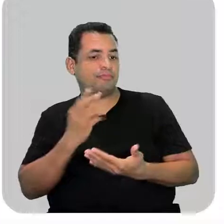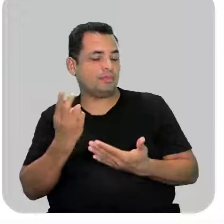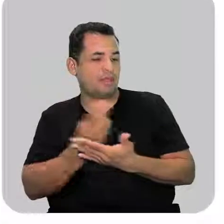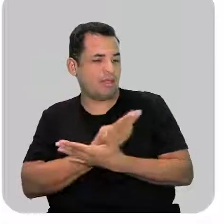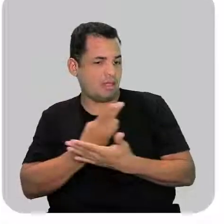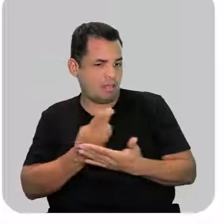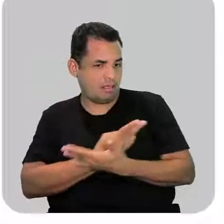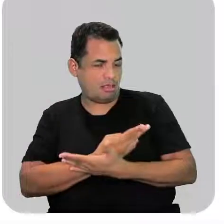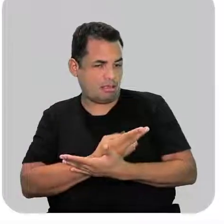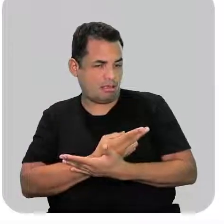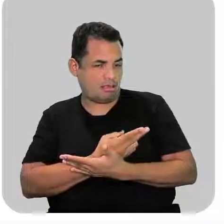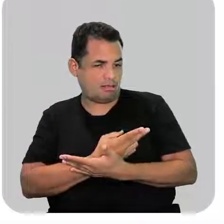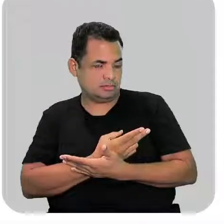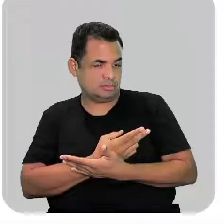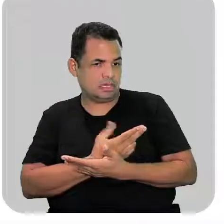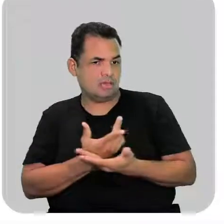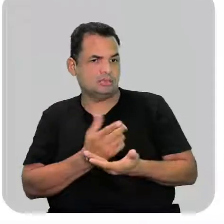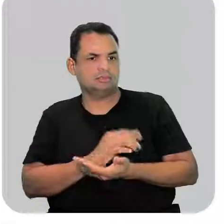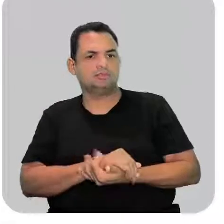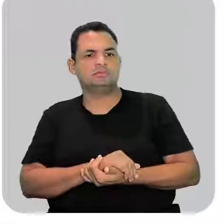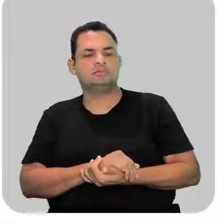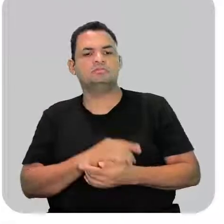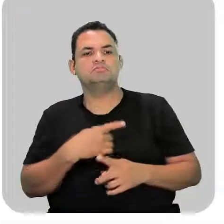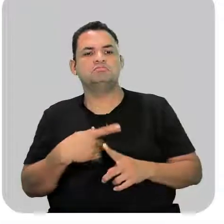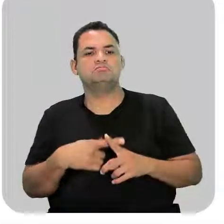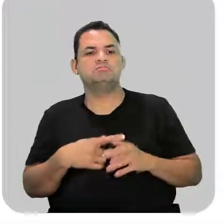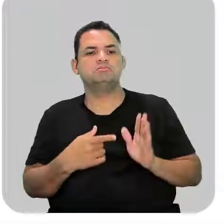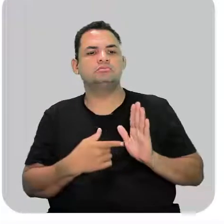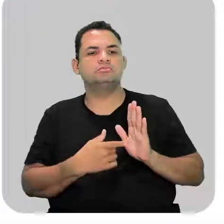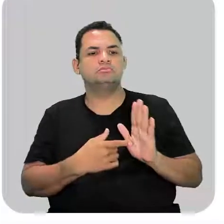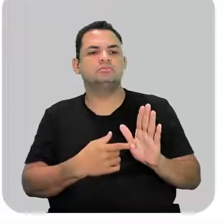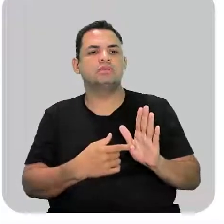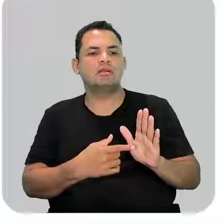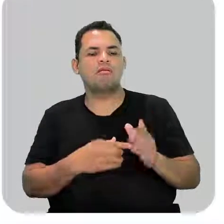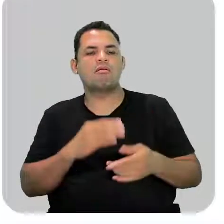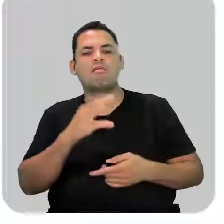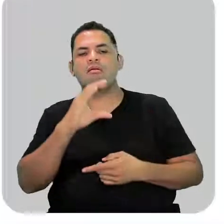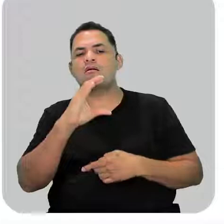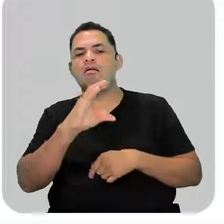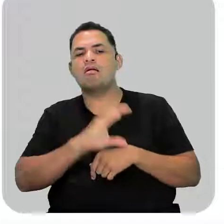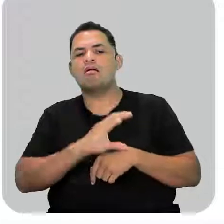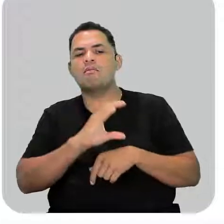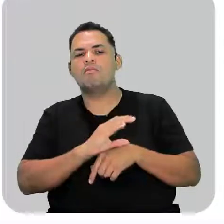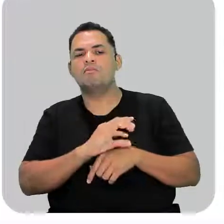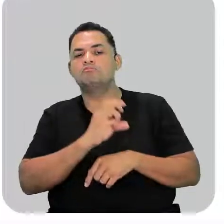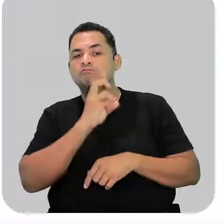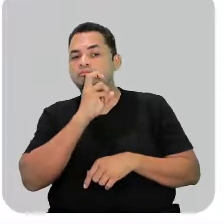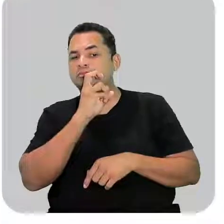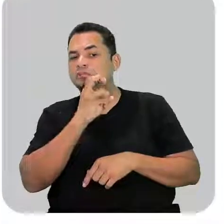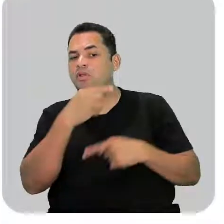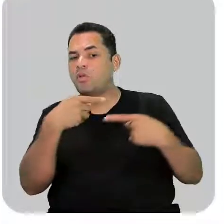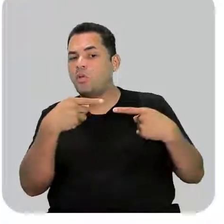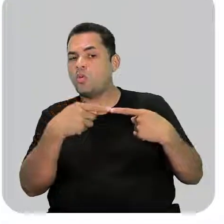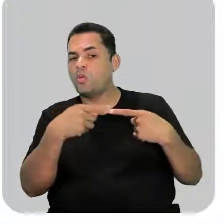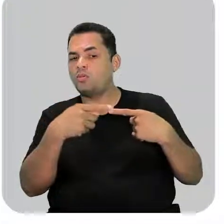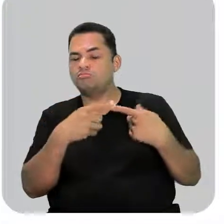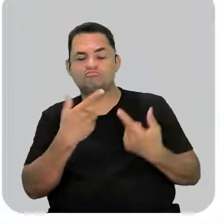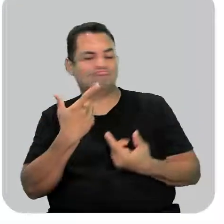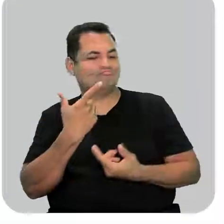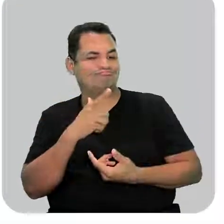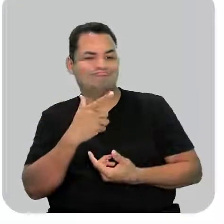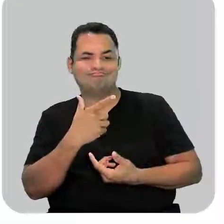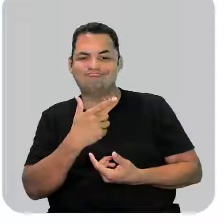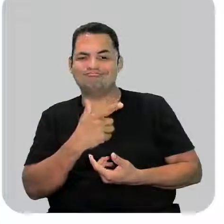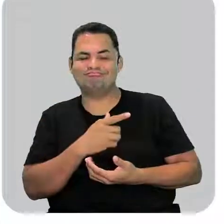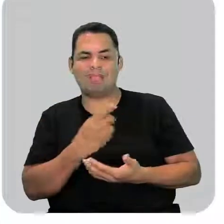fórmula molecular, ele ainda está errado porque ele está trazendo um carbono com cinco ligações, que aí nesse caso aqui nem existe.